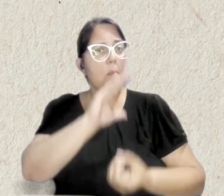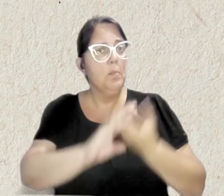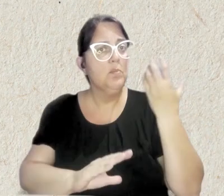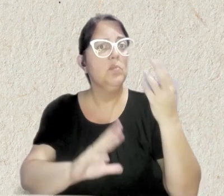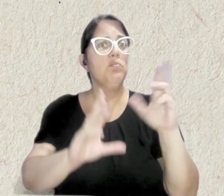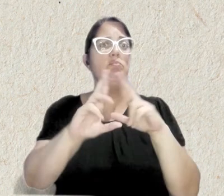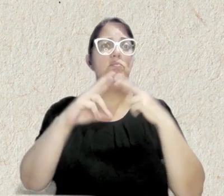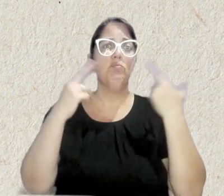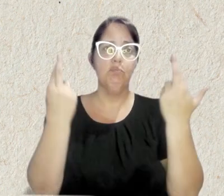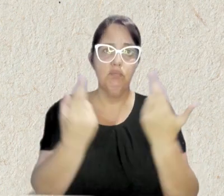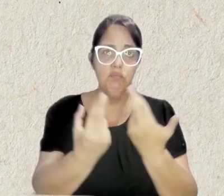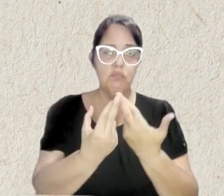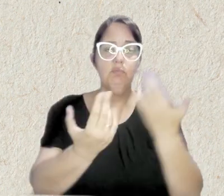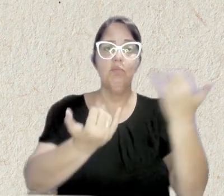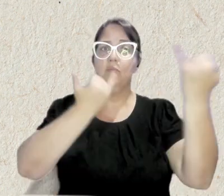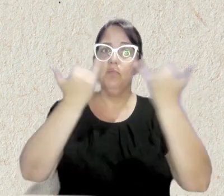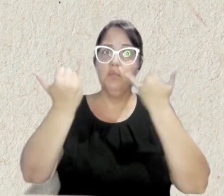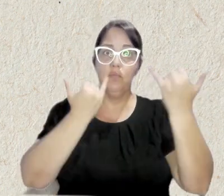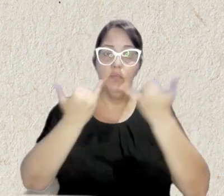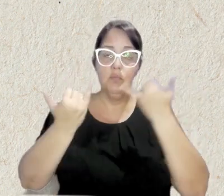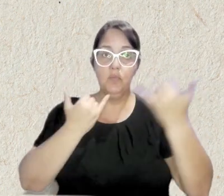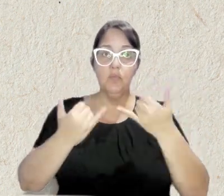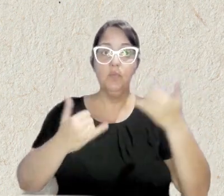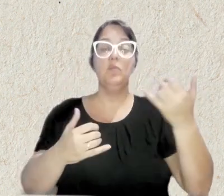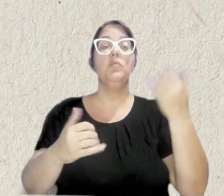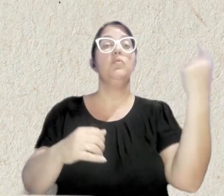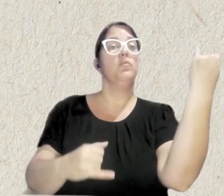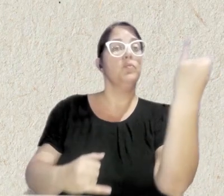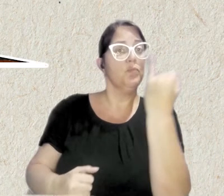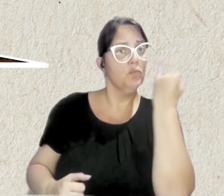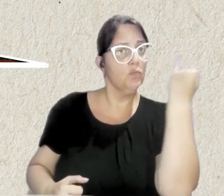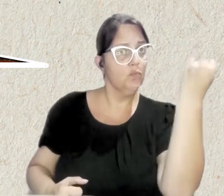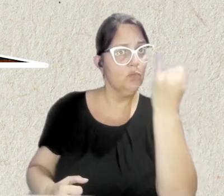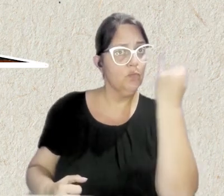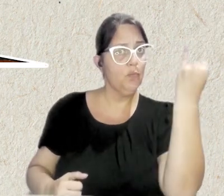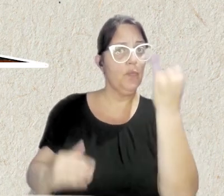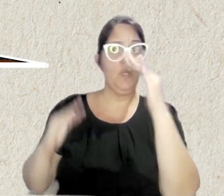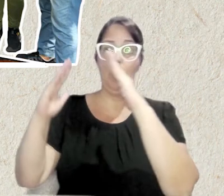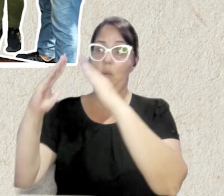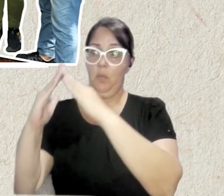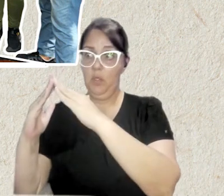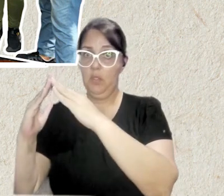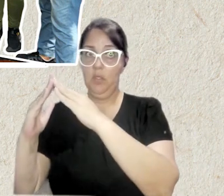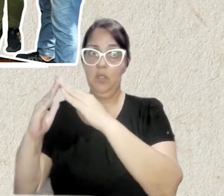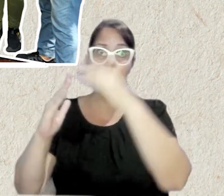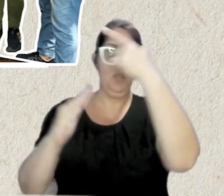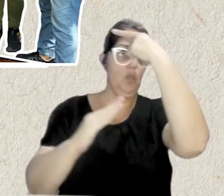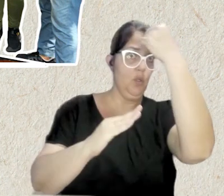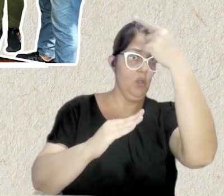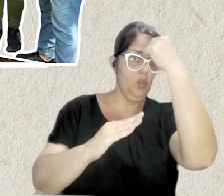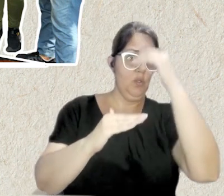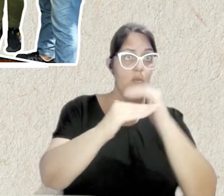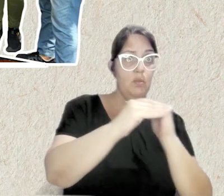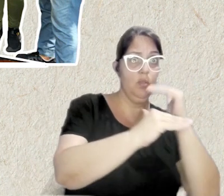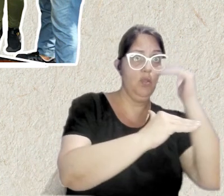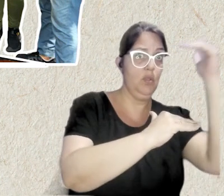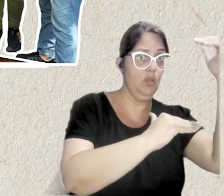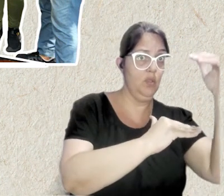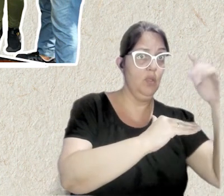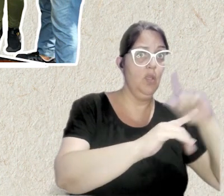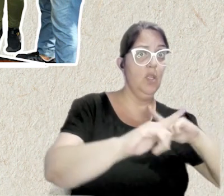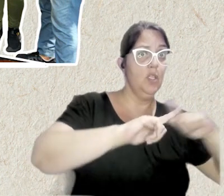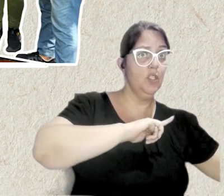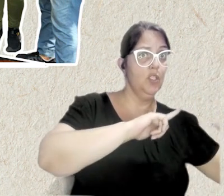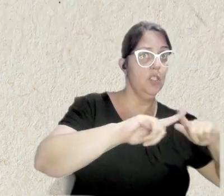divulgando dados importantes para a qualificação do debate entre moradores, universidades, autoridades e